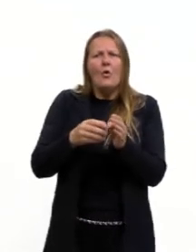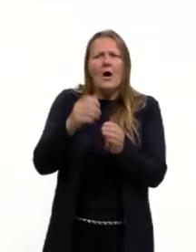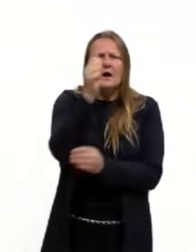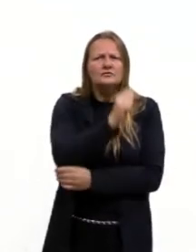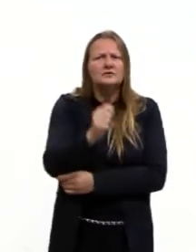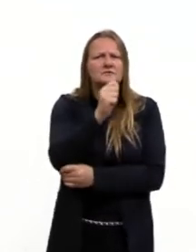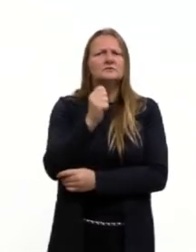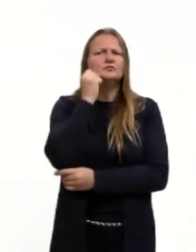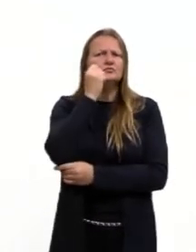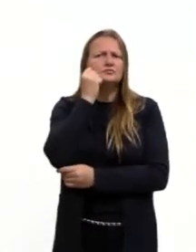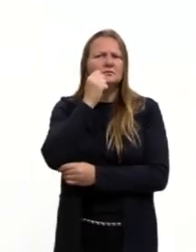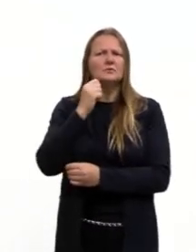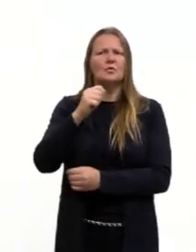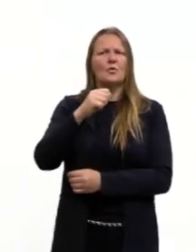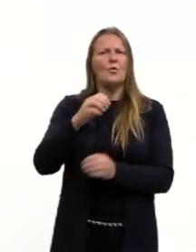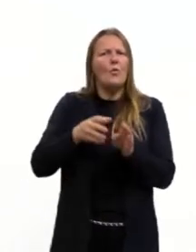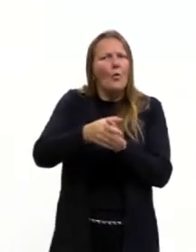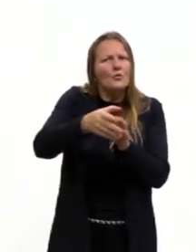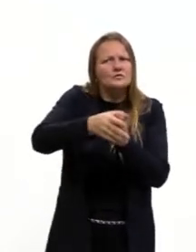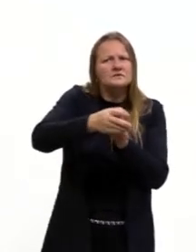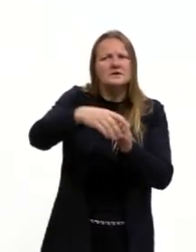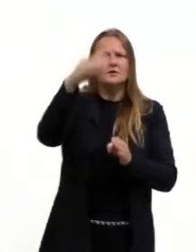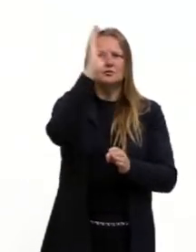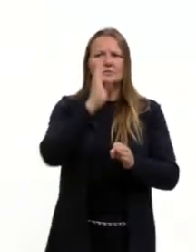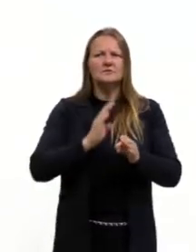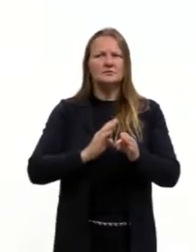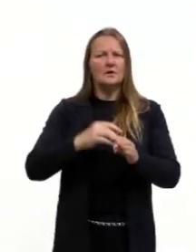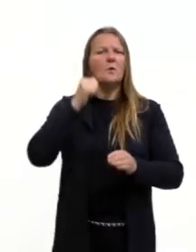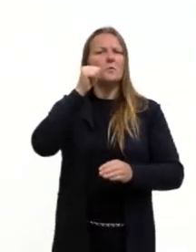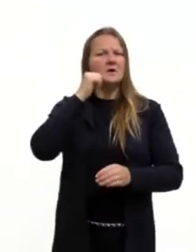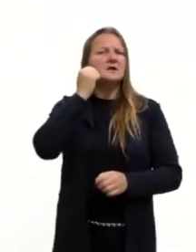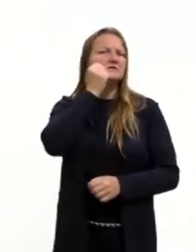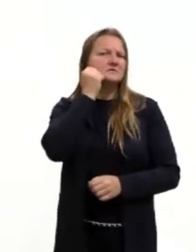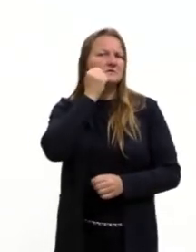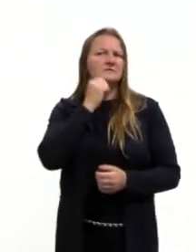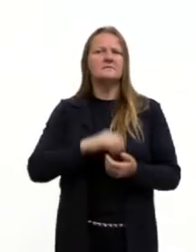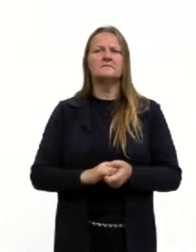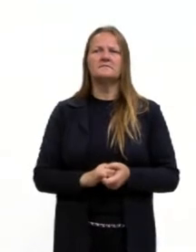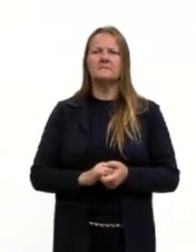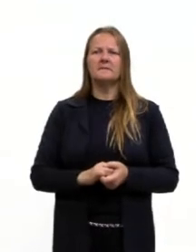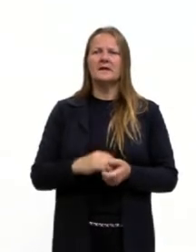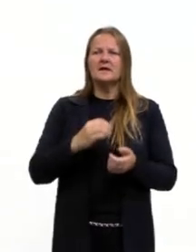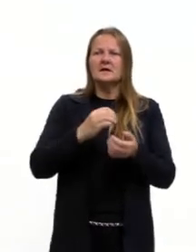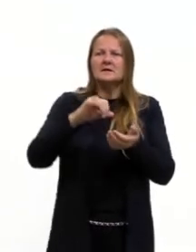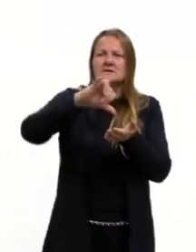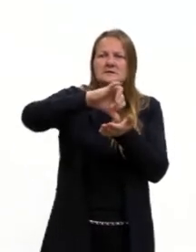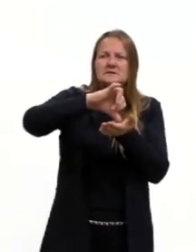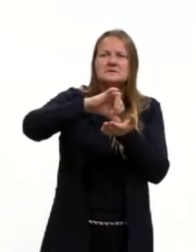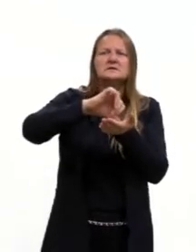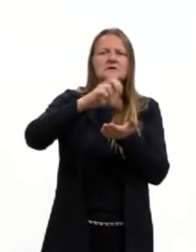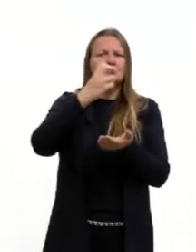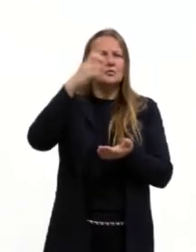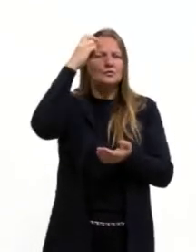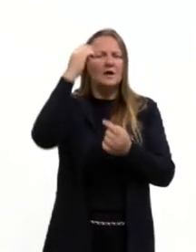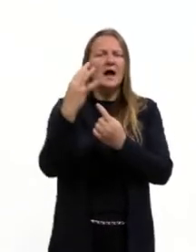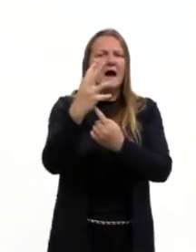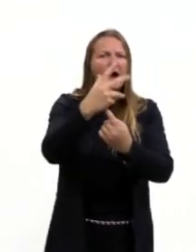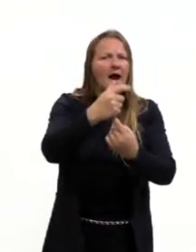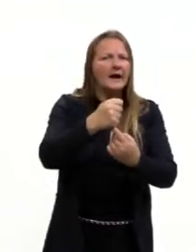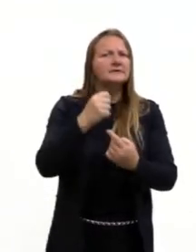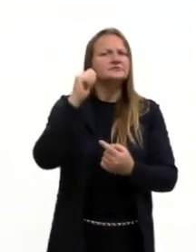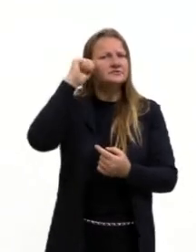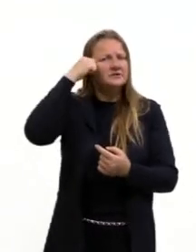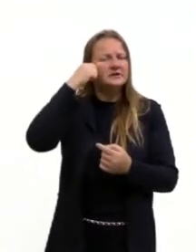muitos grupos. Alguns desses grupos, vários do início do século XX. Depois, existem alguns durante a